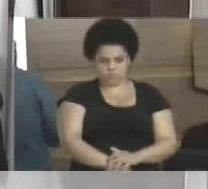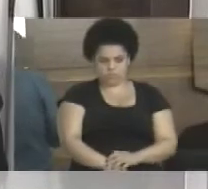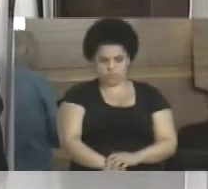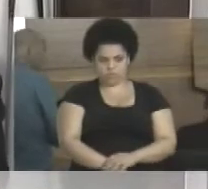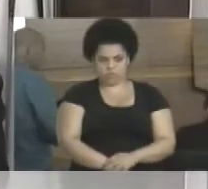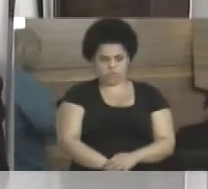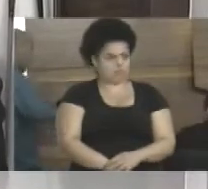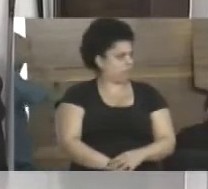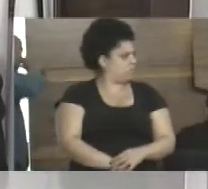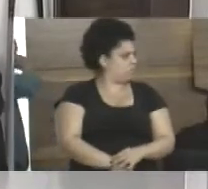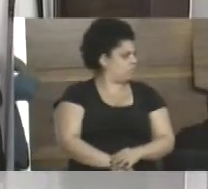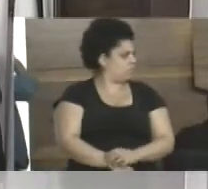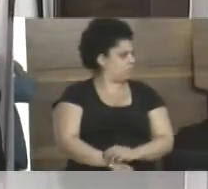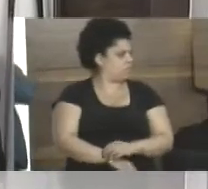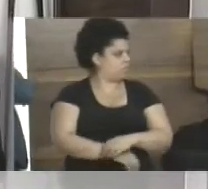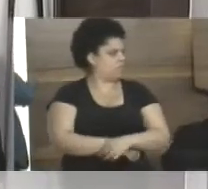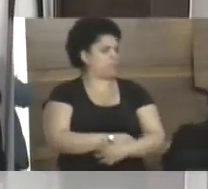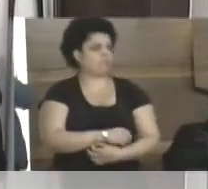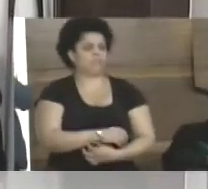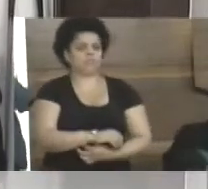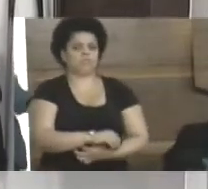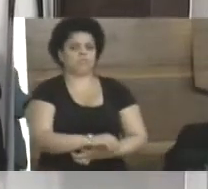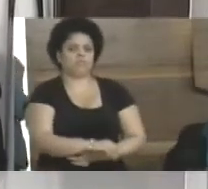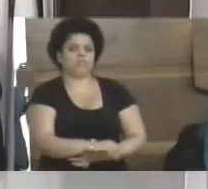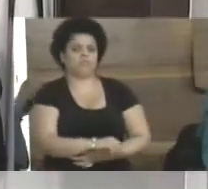que está em pouca coisa. Obrigado, senhor.